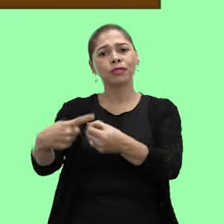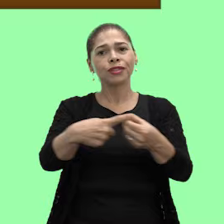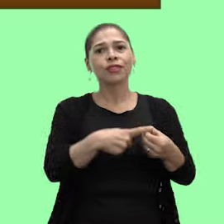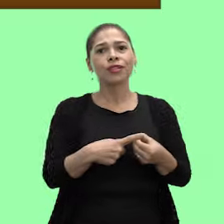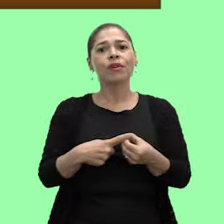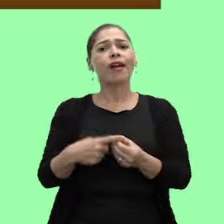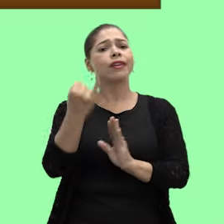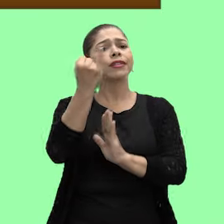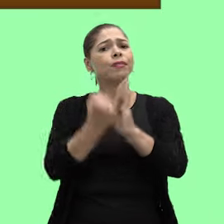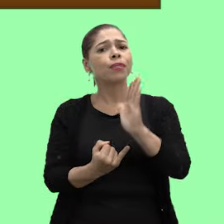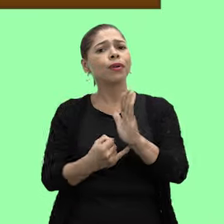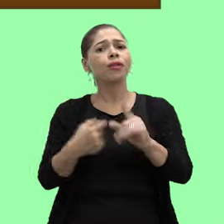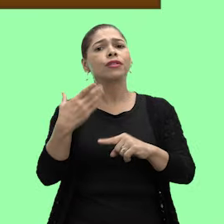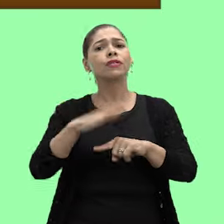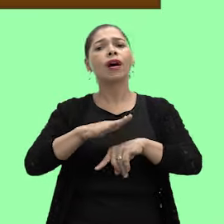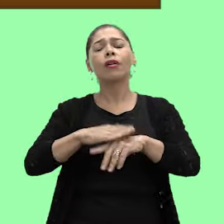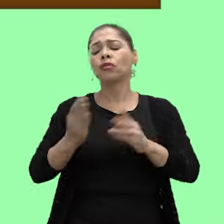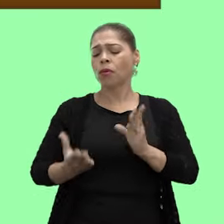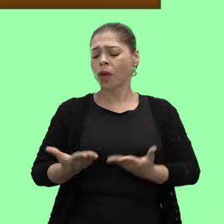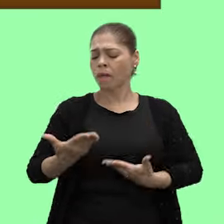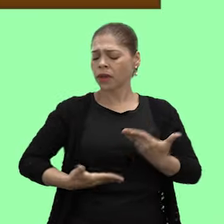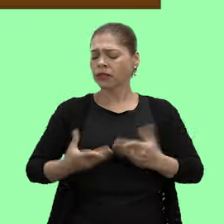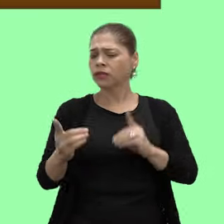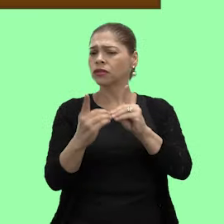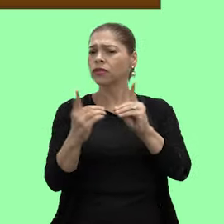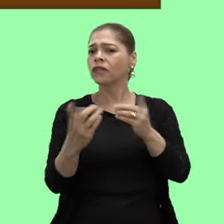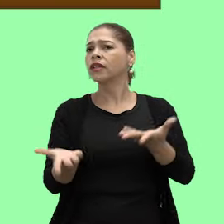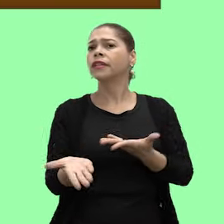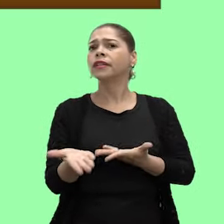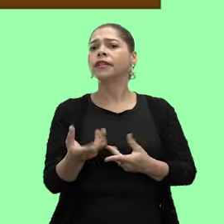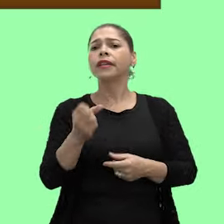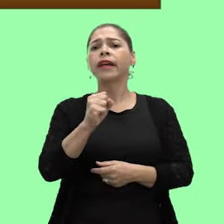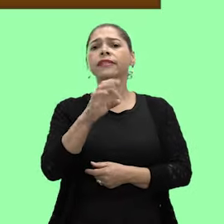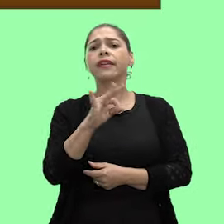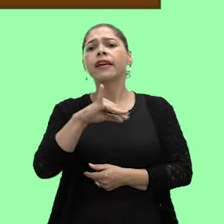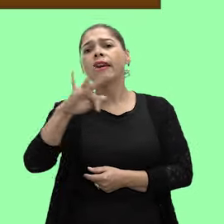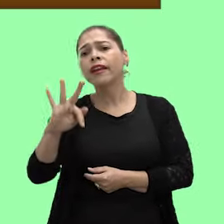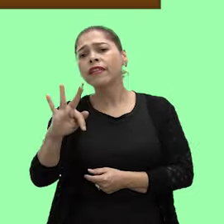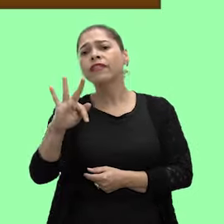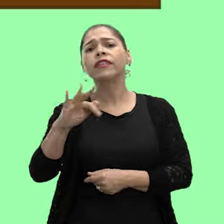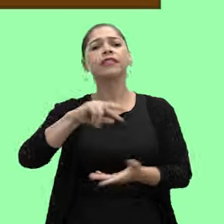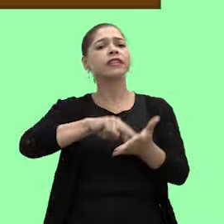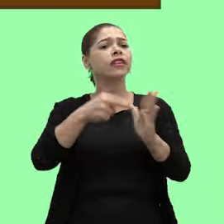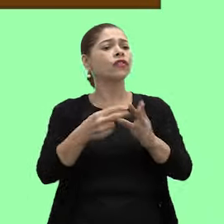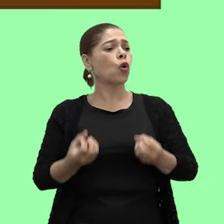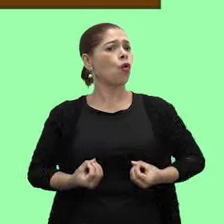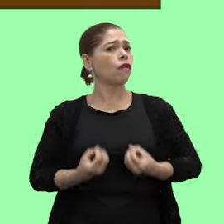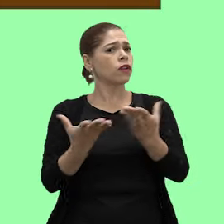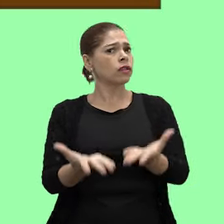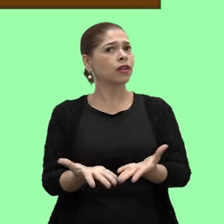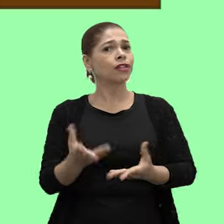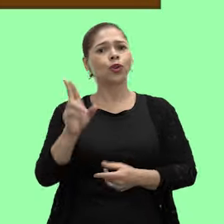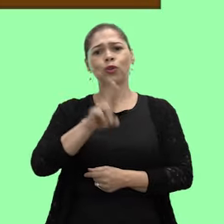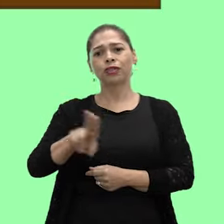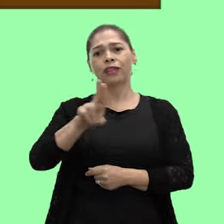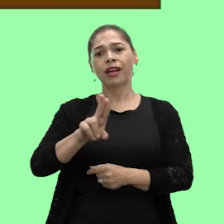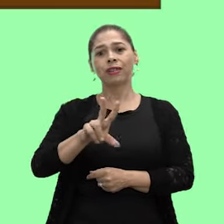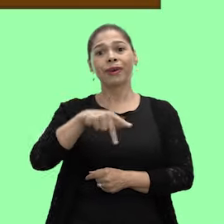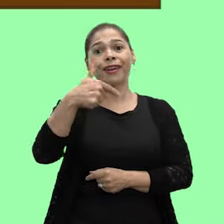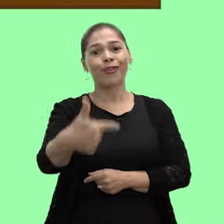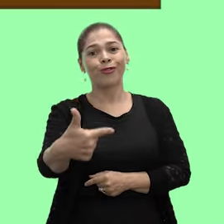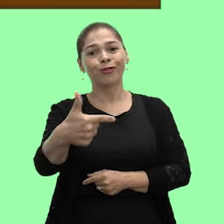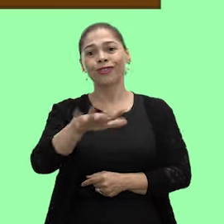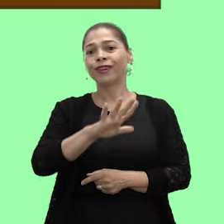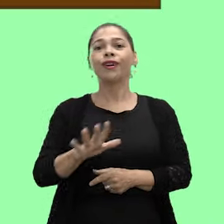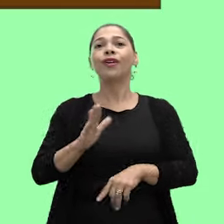de recursos para os municípios. Esse imposto incide sobre a prestação de serviços que, segundo o STF, significa o oferecimento